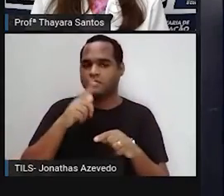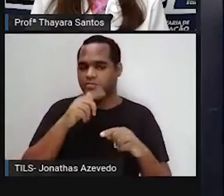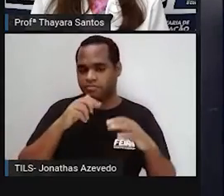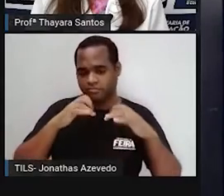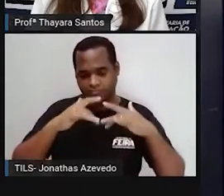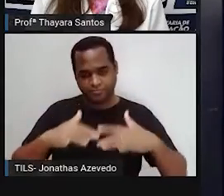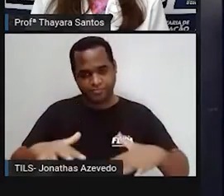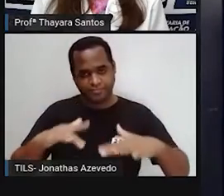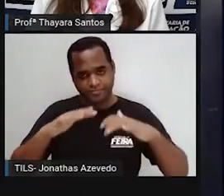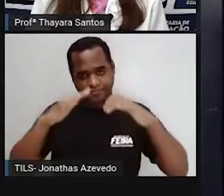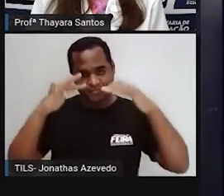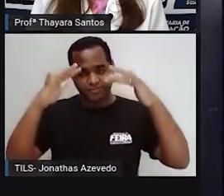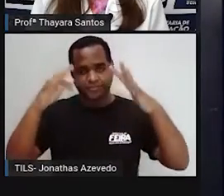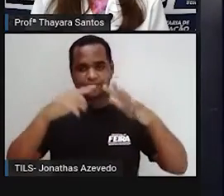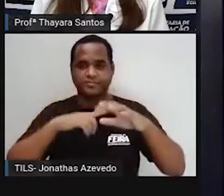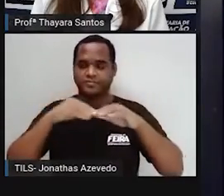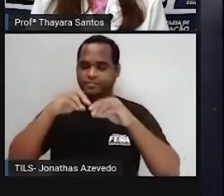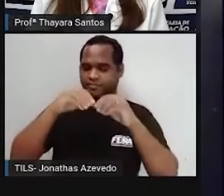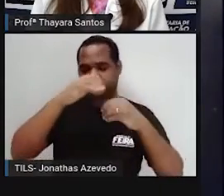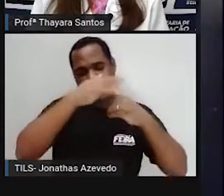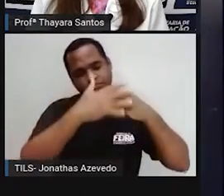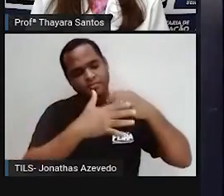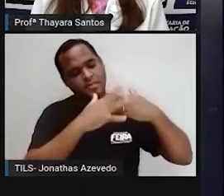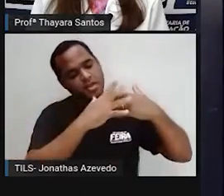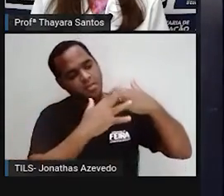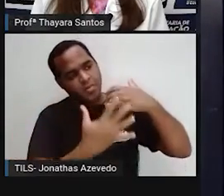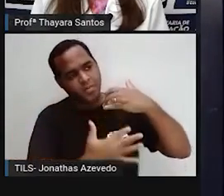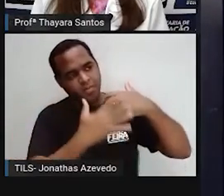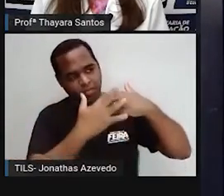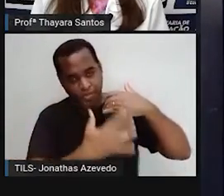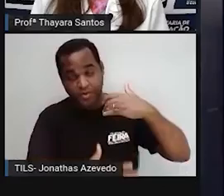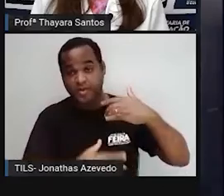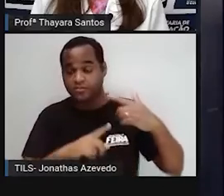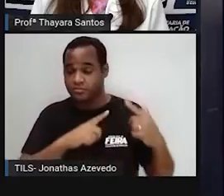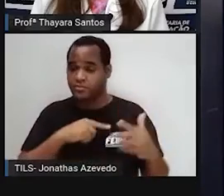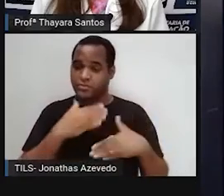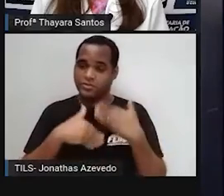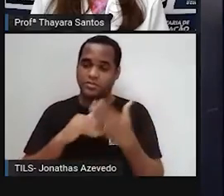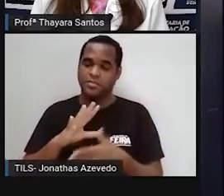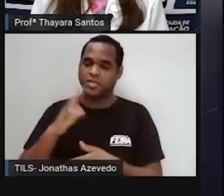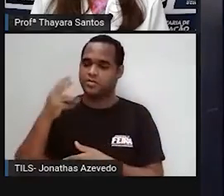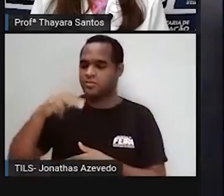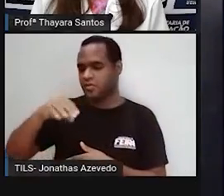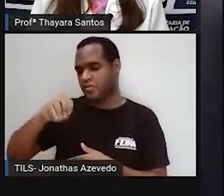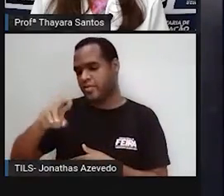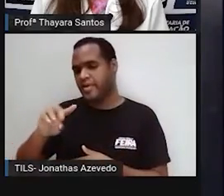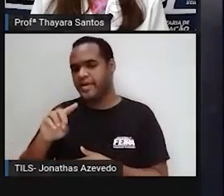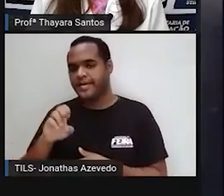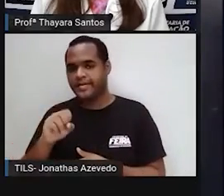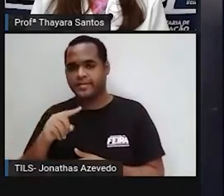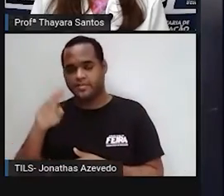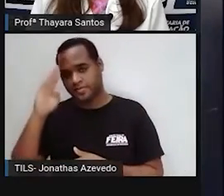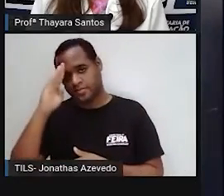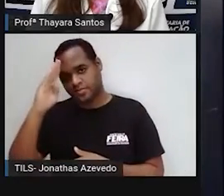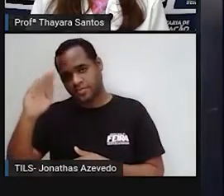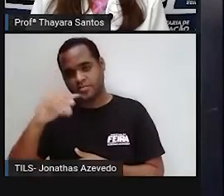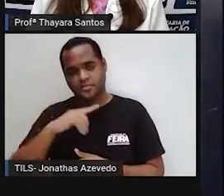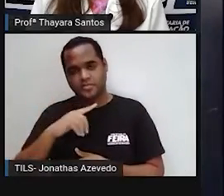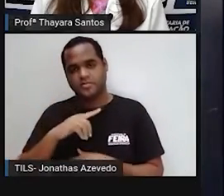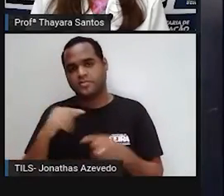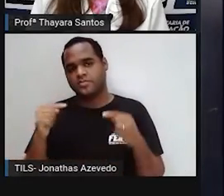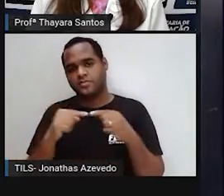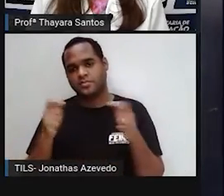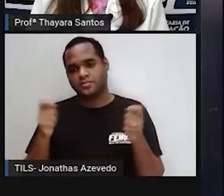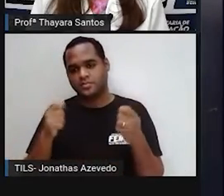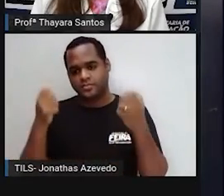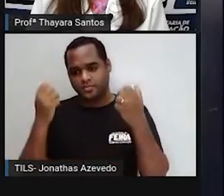nos desabamentos de terra. Isso tudo está sendo previsto para a região do Nordeste, principalmente ali para a região da Bahia, por